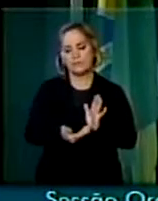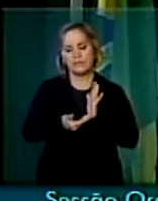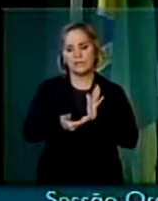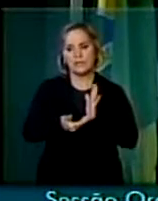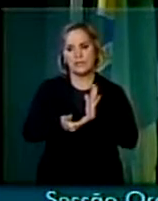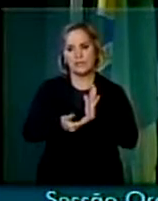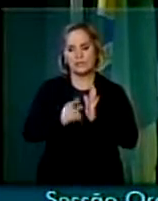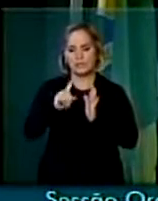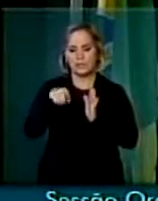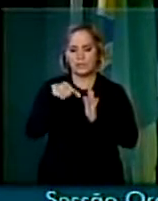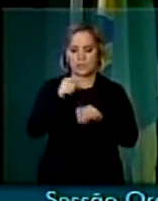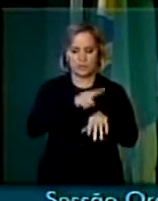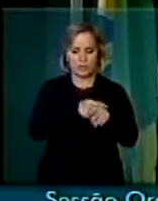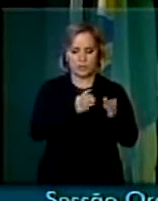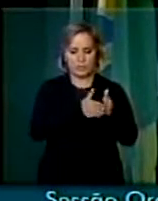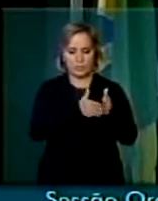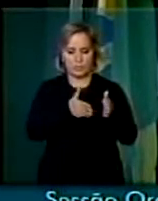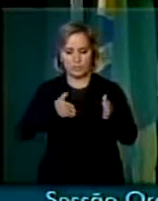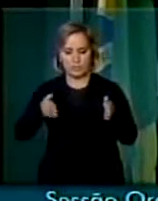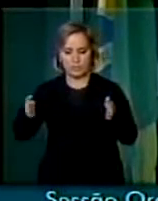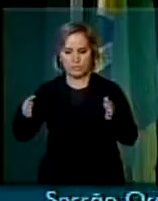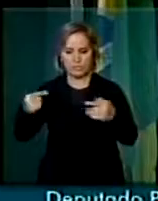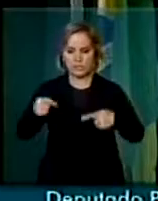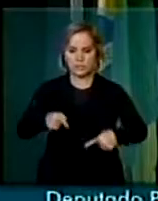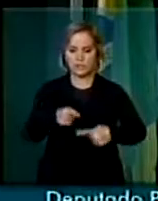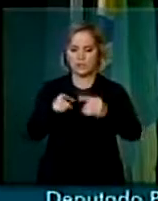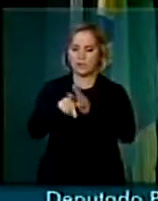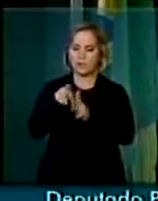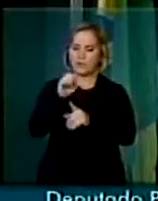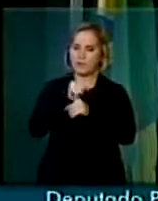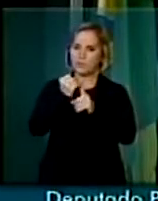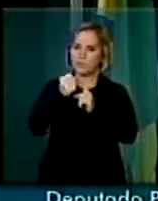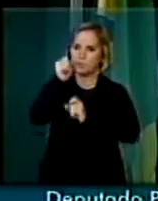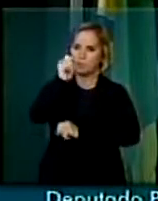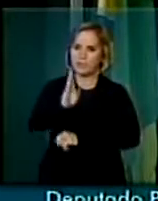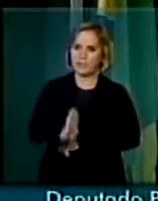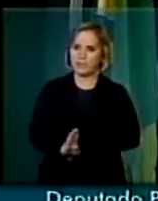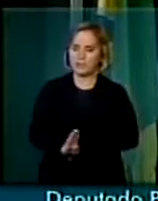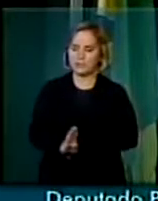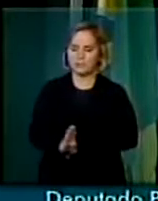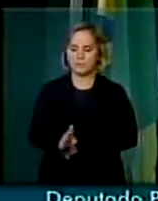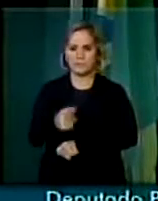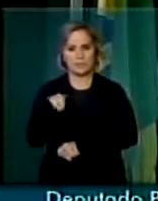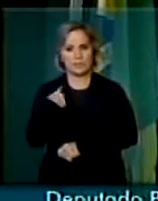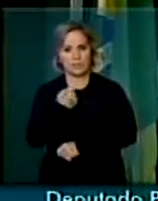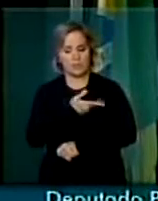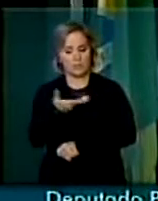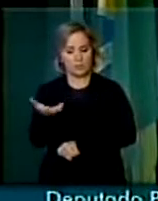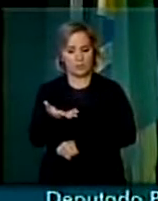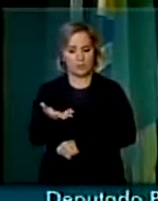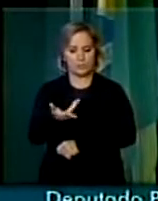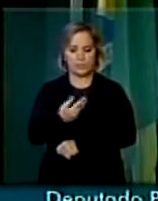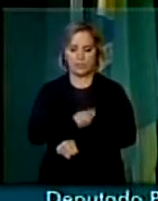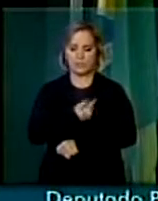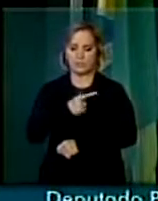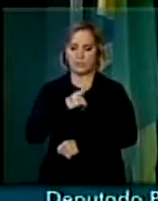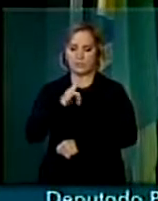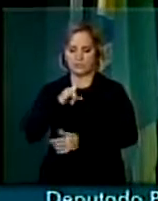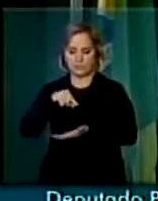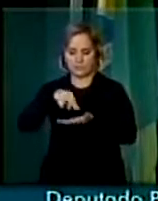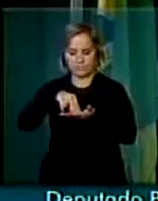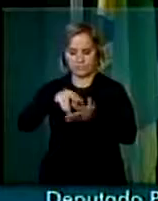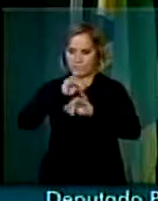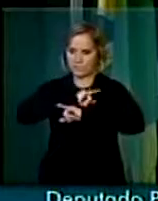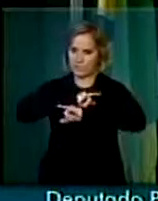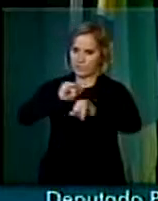período, o desafio que está colocado para a sociedade brasileira. E nós estamos aqui para reafirmar o nosso compromisso,